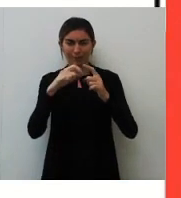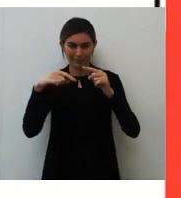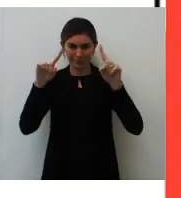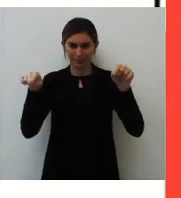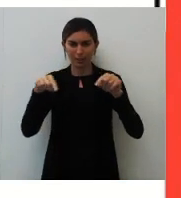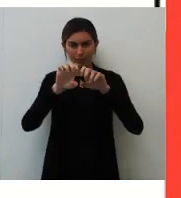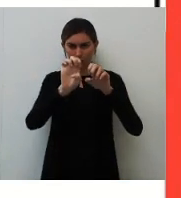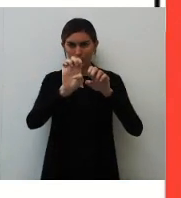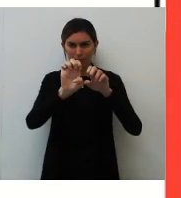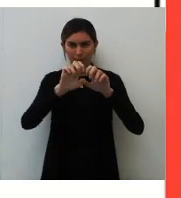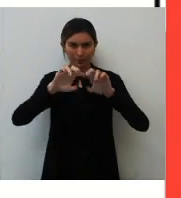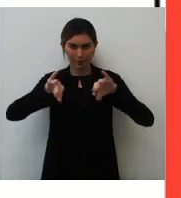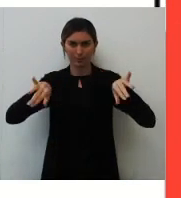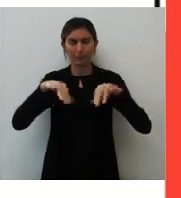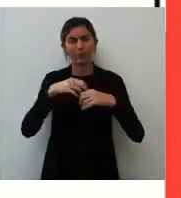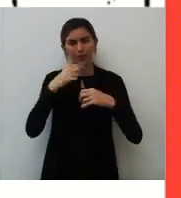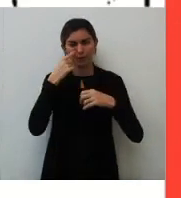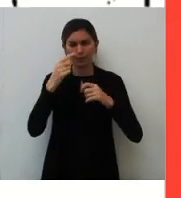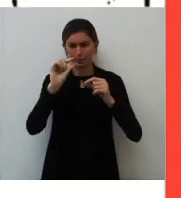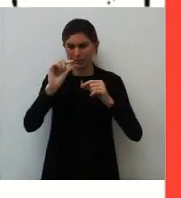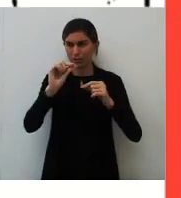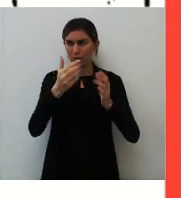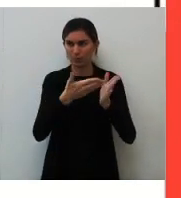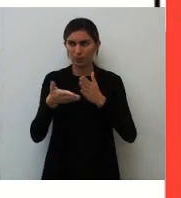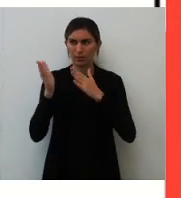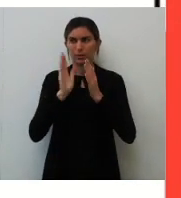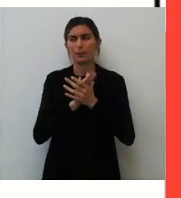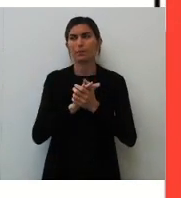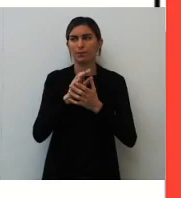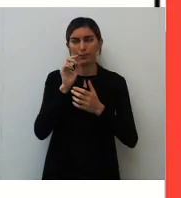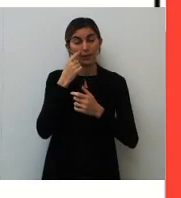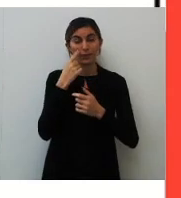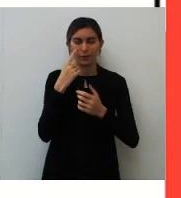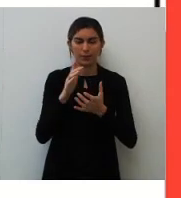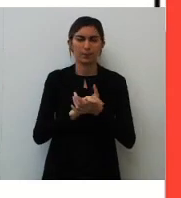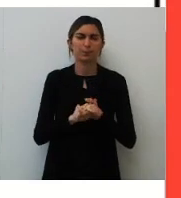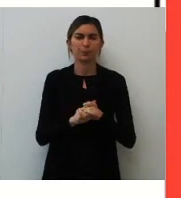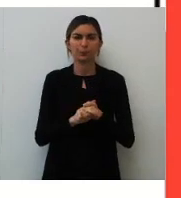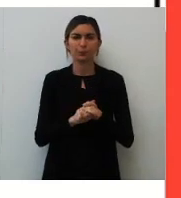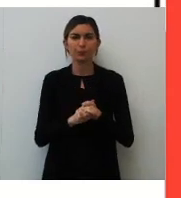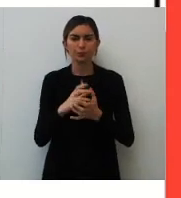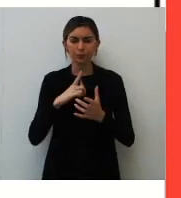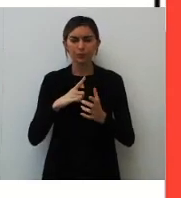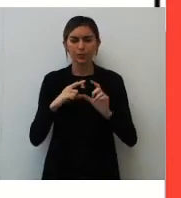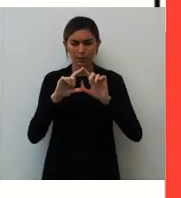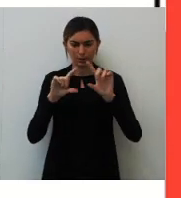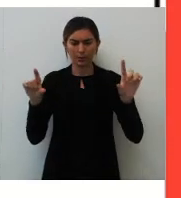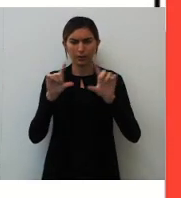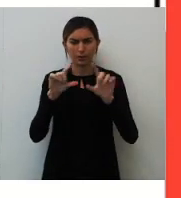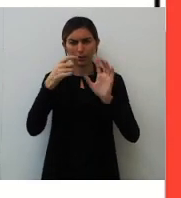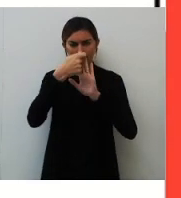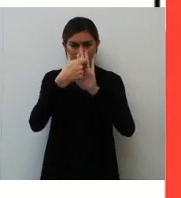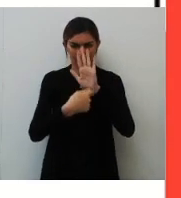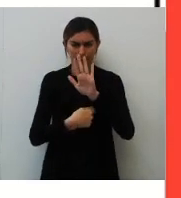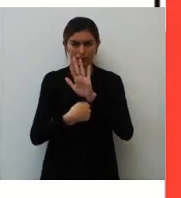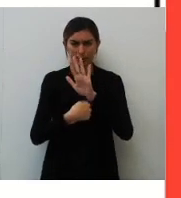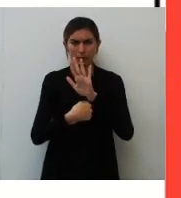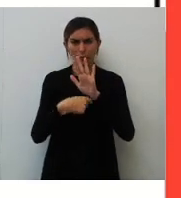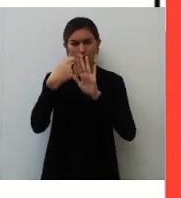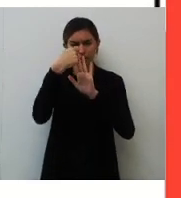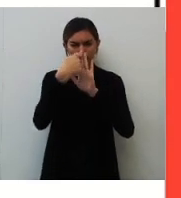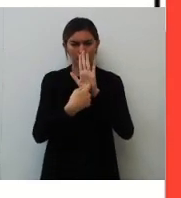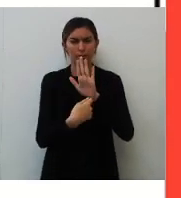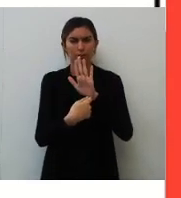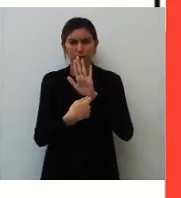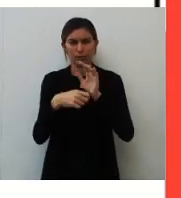Tá muito pequenininho, né? Vamos passar? Assim, aqui, ó. Vamos ver, vamos ver. Então, aqui tem um trecho de redação, né? De uma das redações